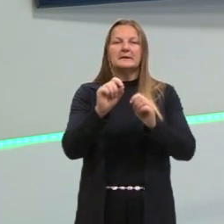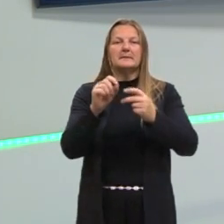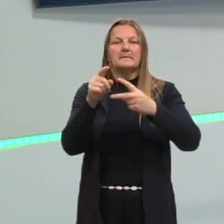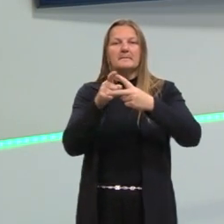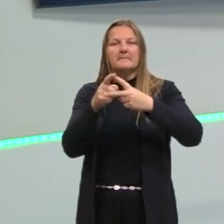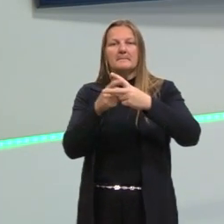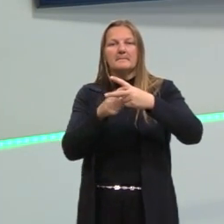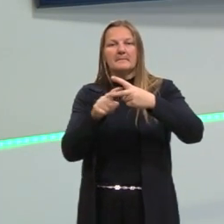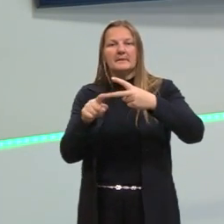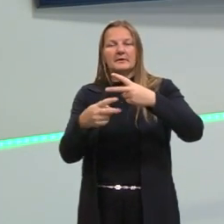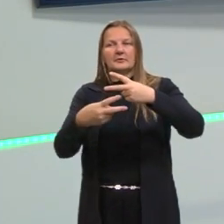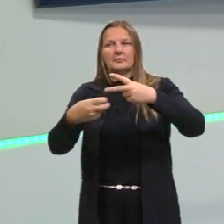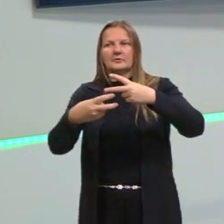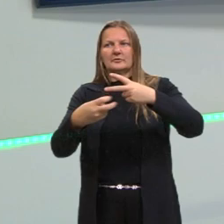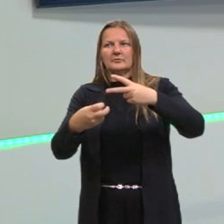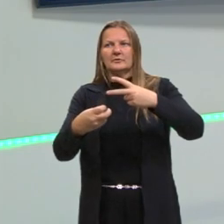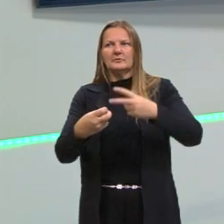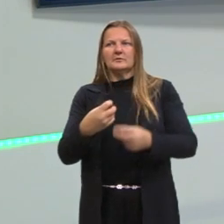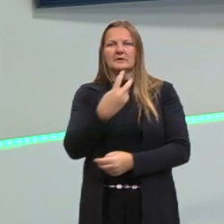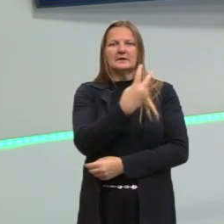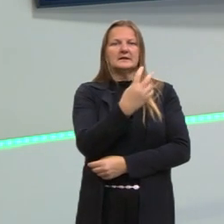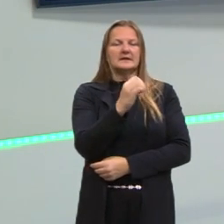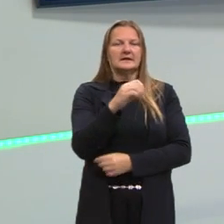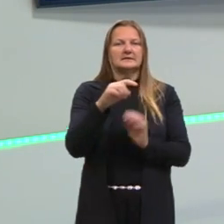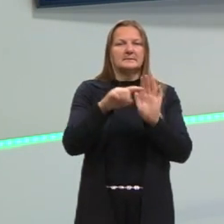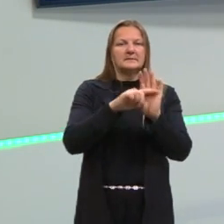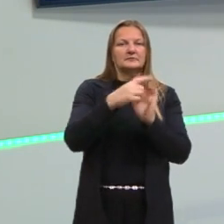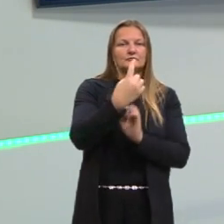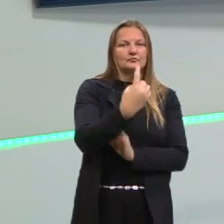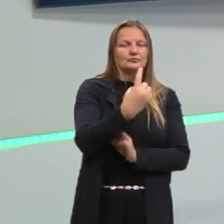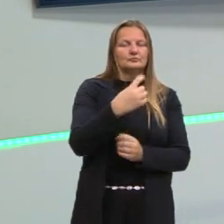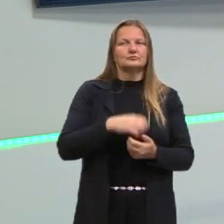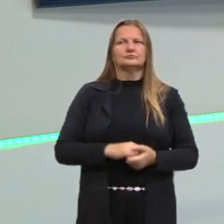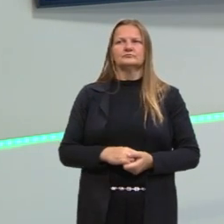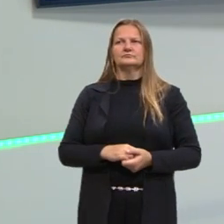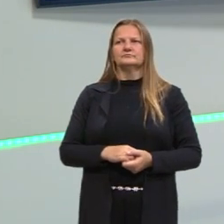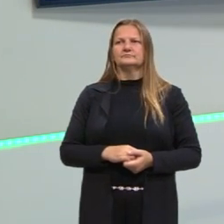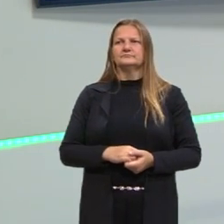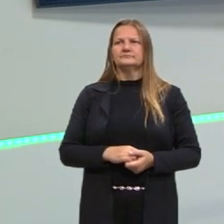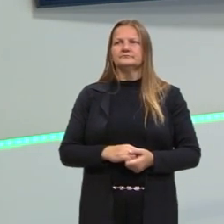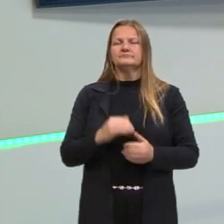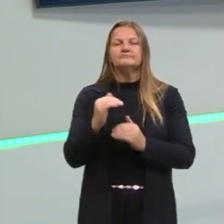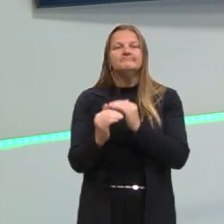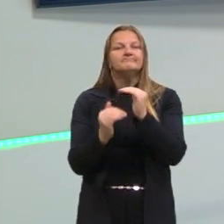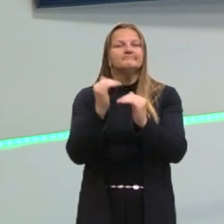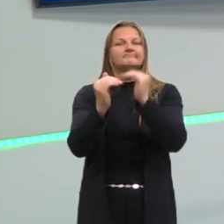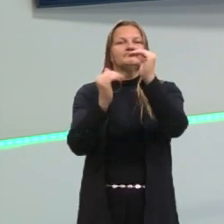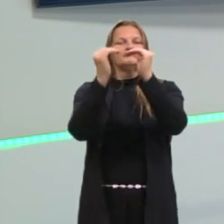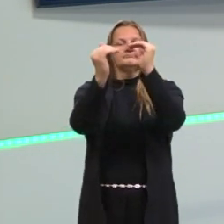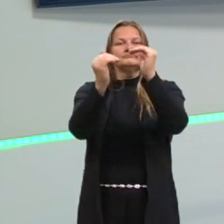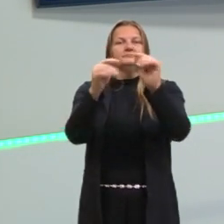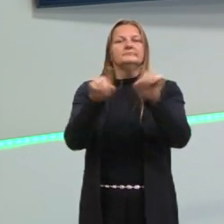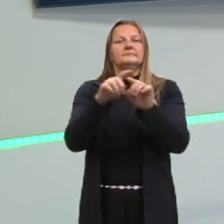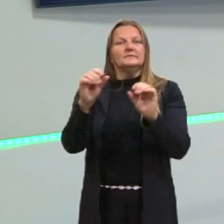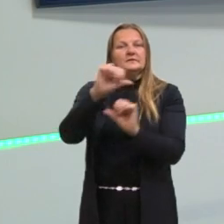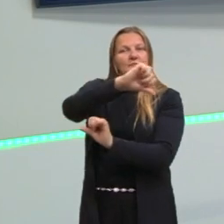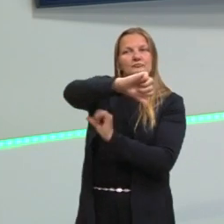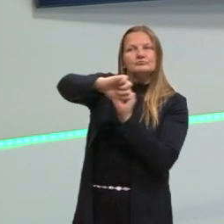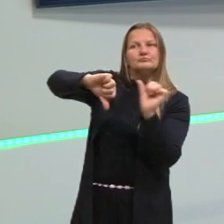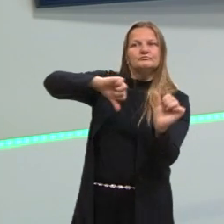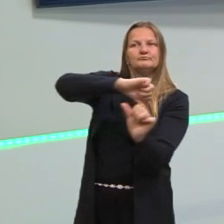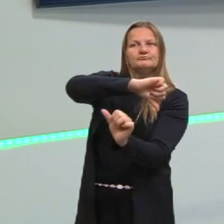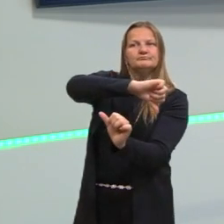igual do que 10 na menos 1. Esse mesmo processo a gente faz para o outro lado da